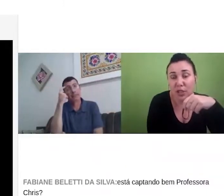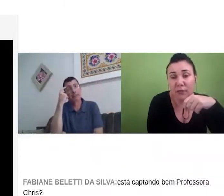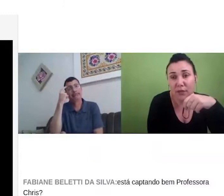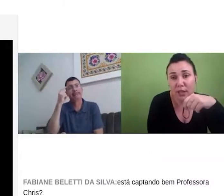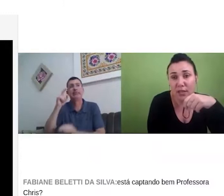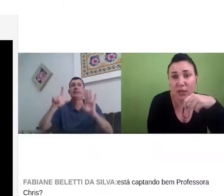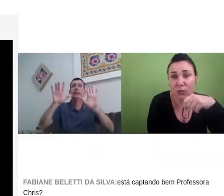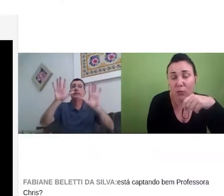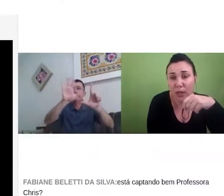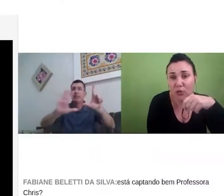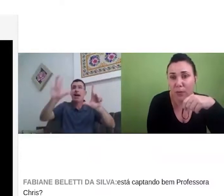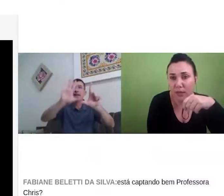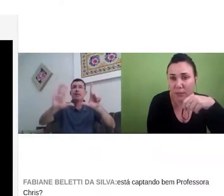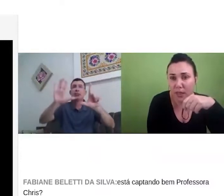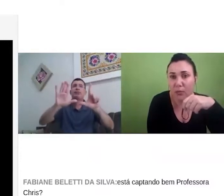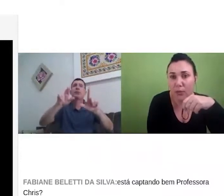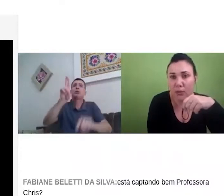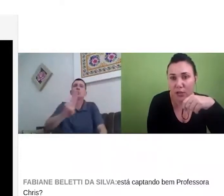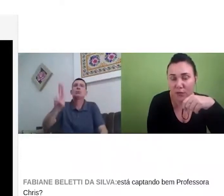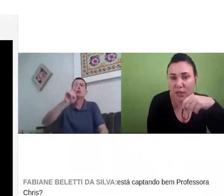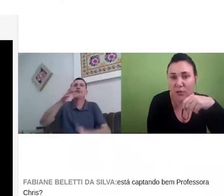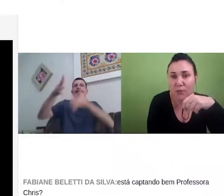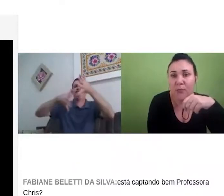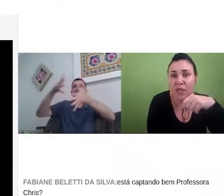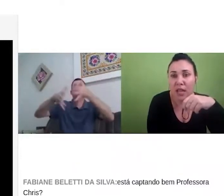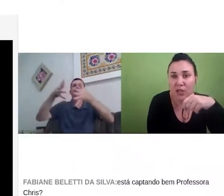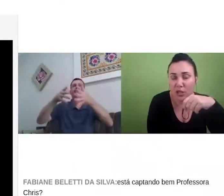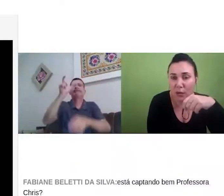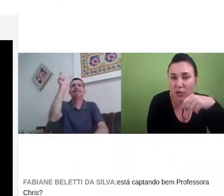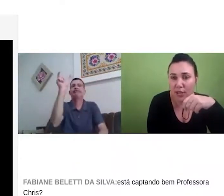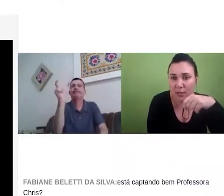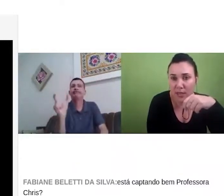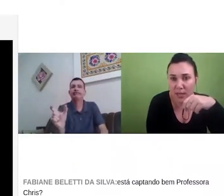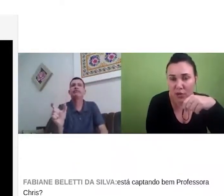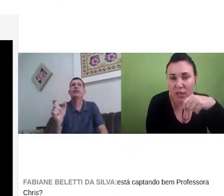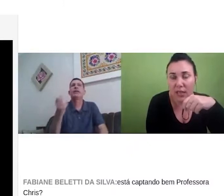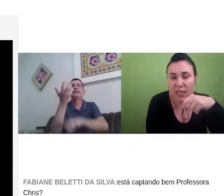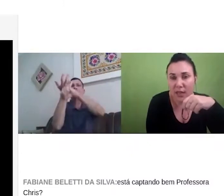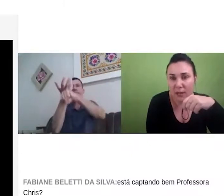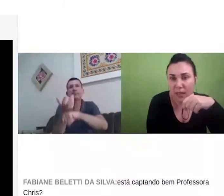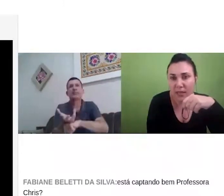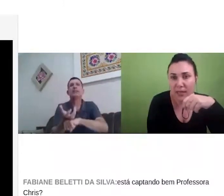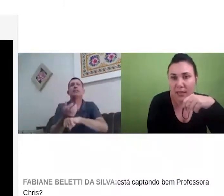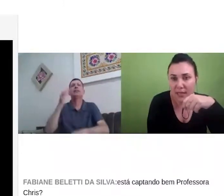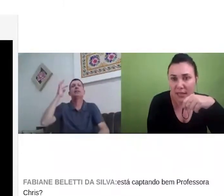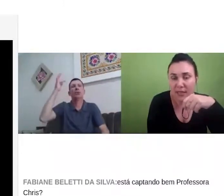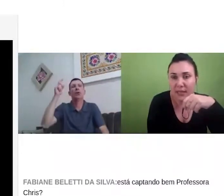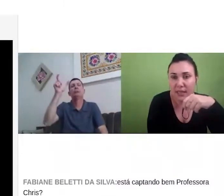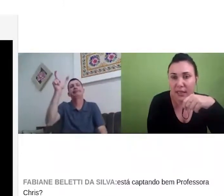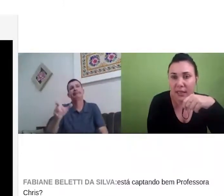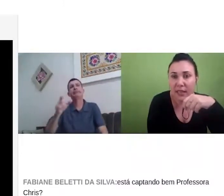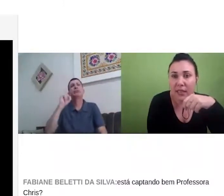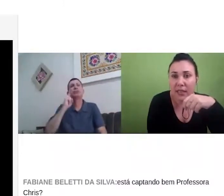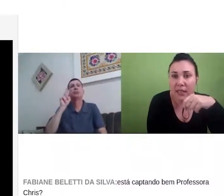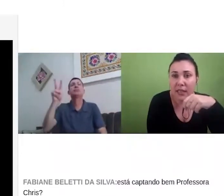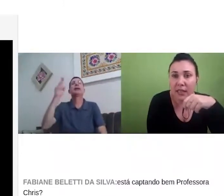eu sei que a gente está vivenciando um momento de pandemia, um momento que é difícil, a gente está utilizando bastante das ferramentas à distância,